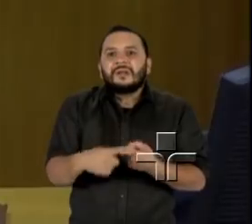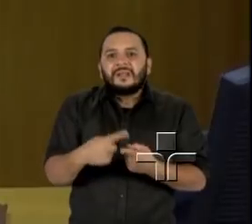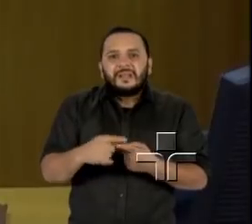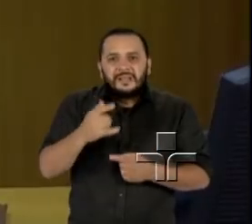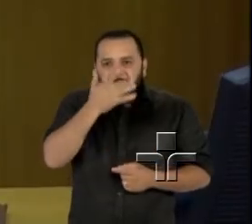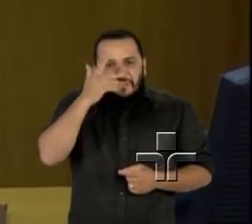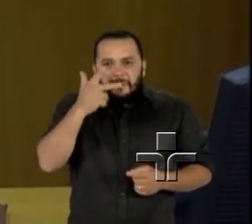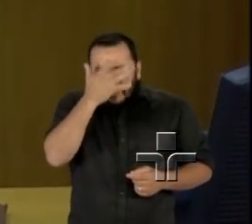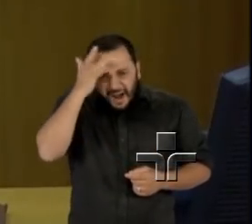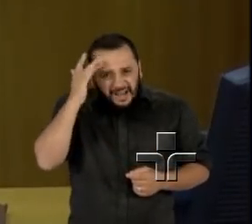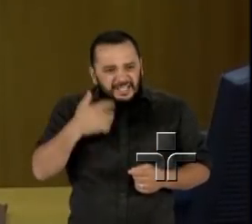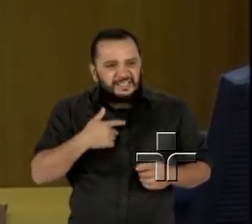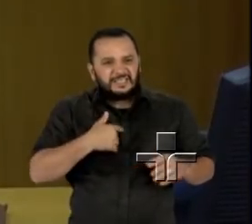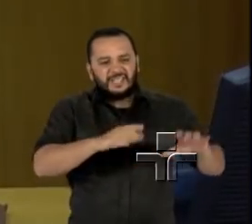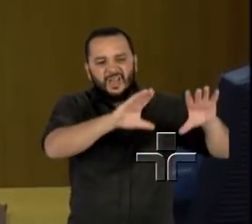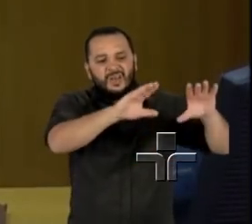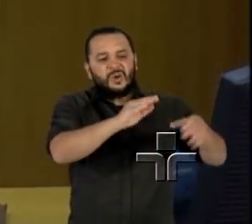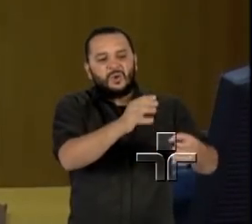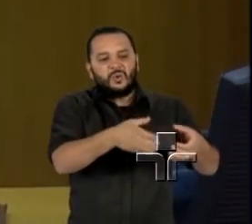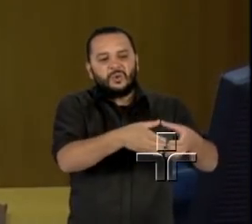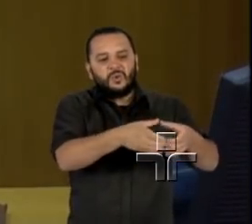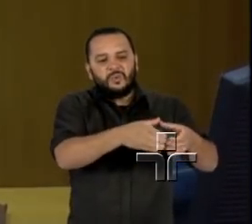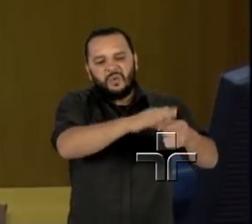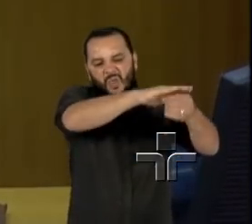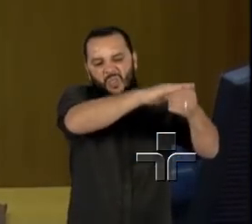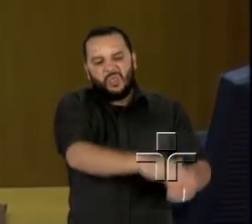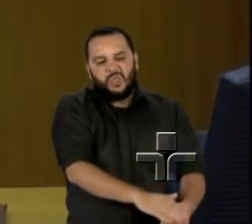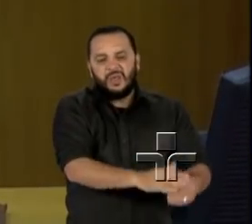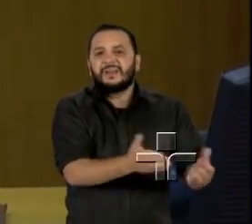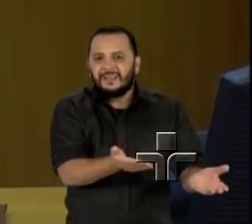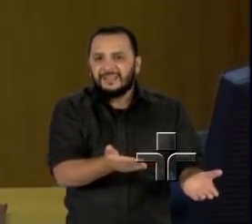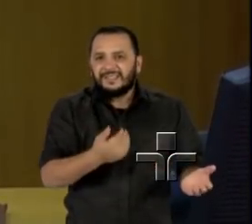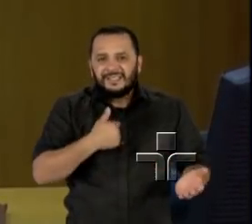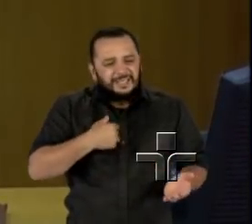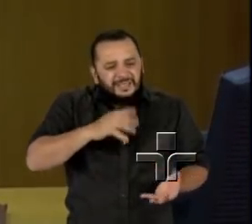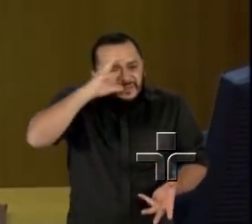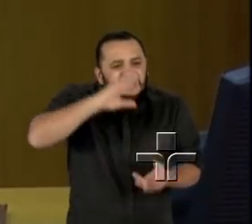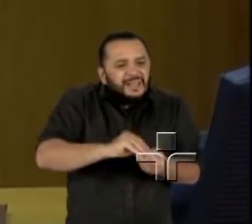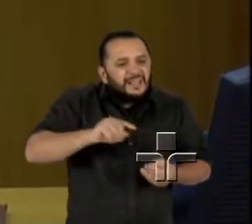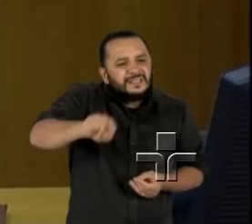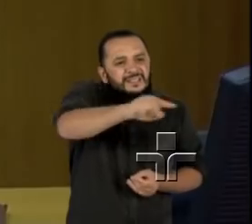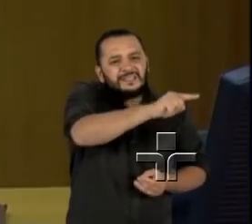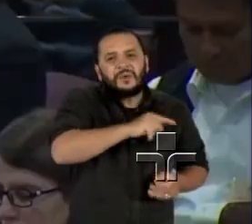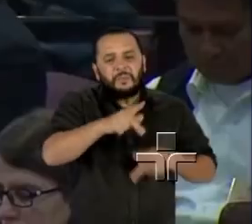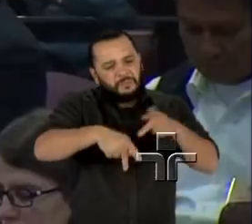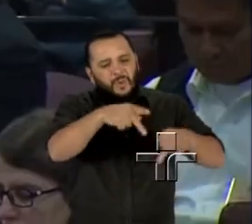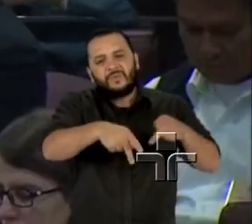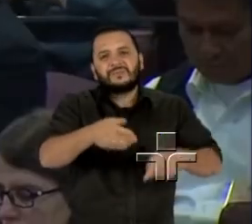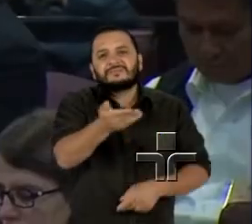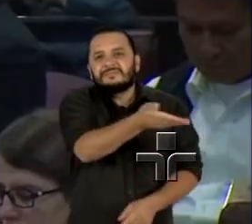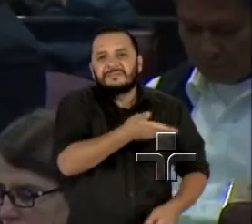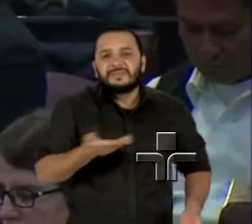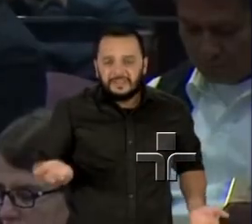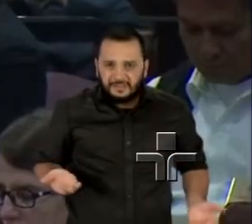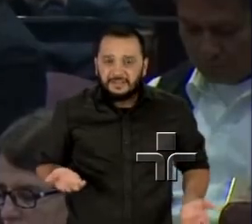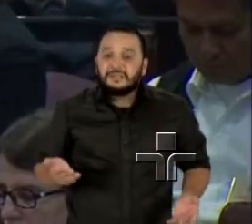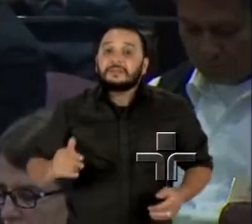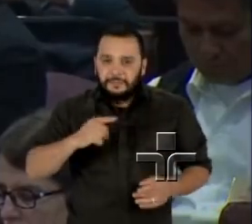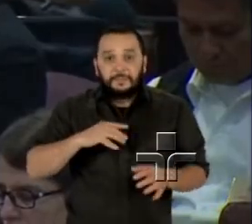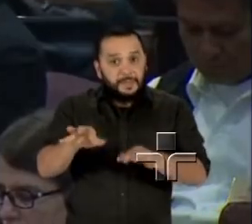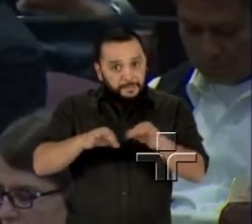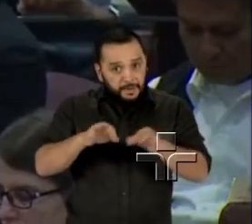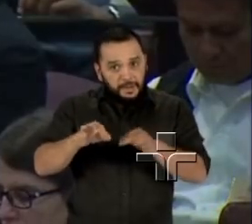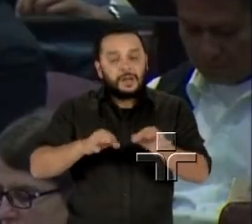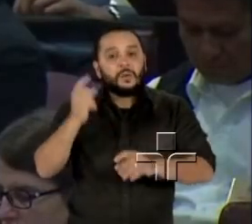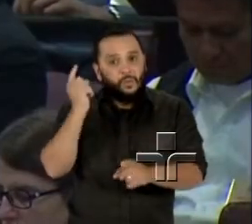reducionistas, a entender sem admirar, sem assumir e sem compreender os povos originais. A preparação para o Encontro Mundial de